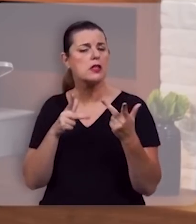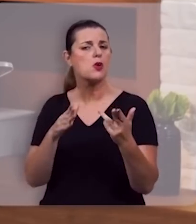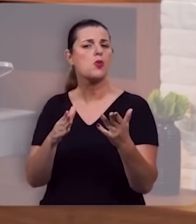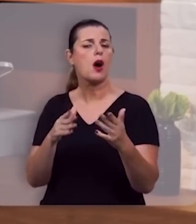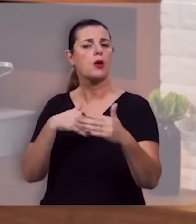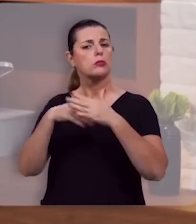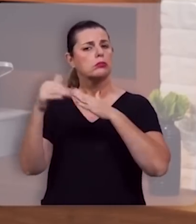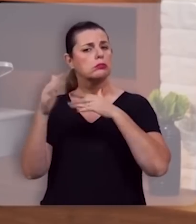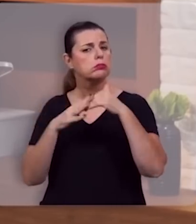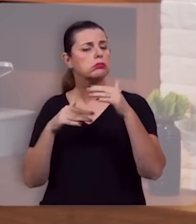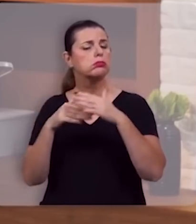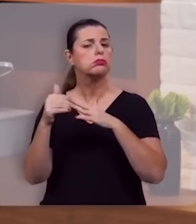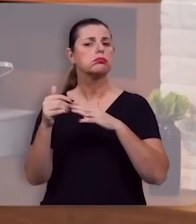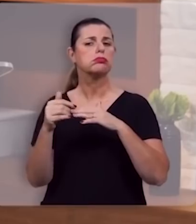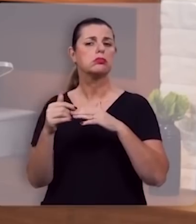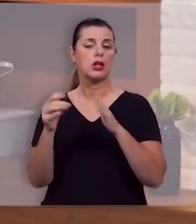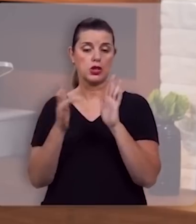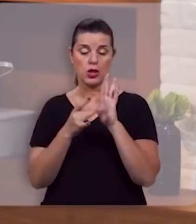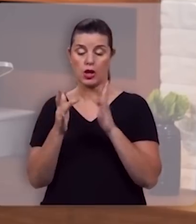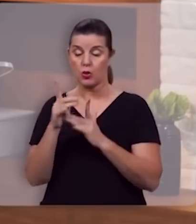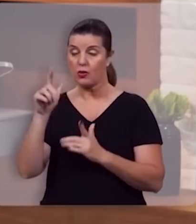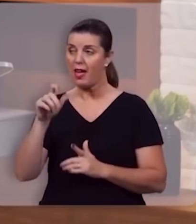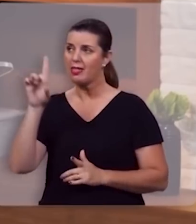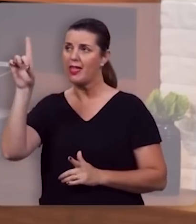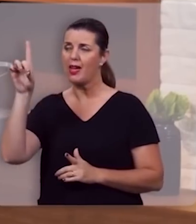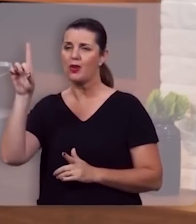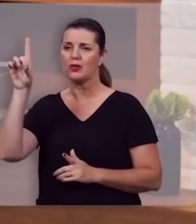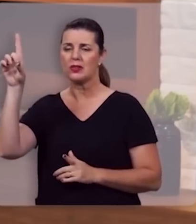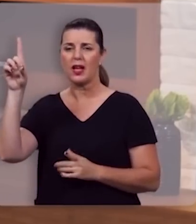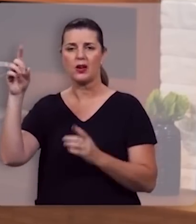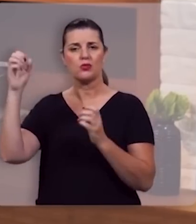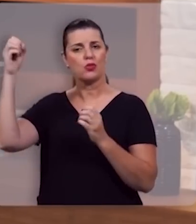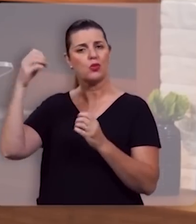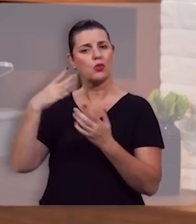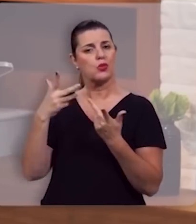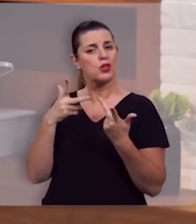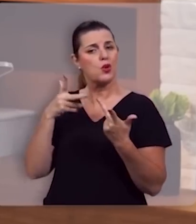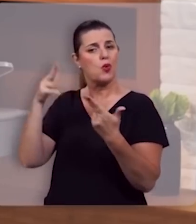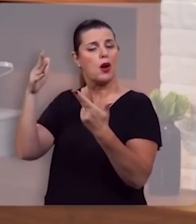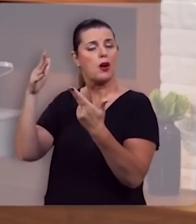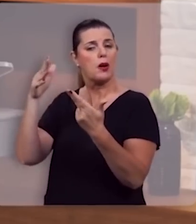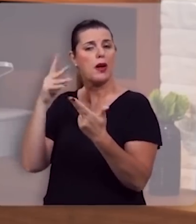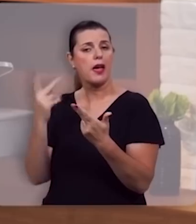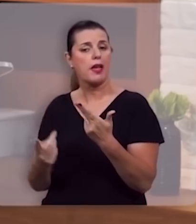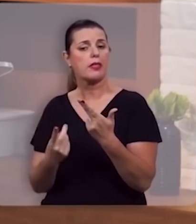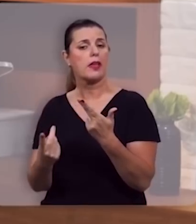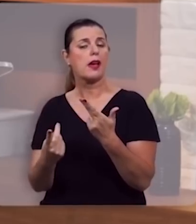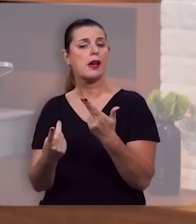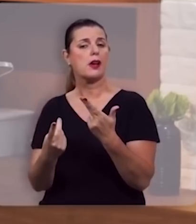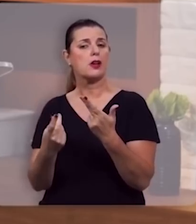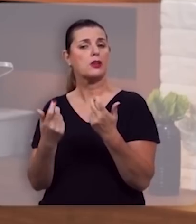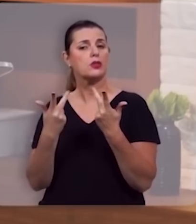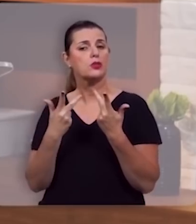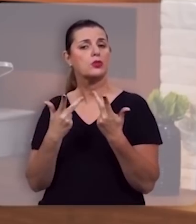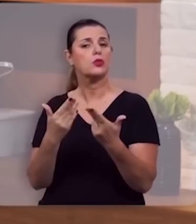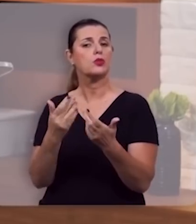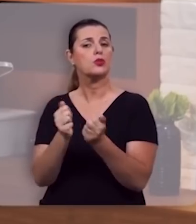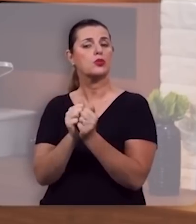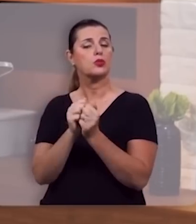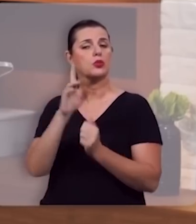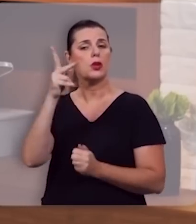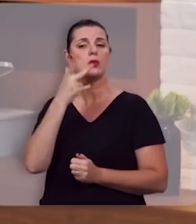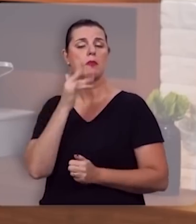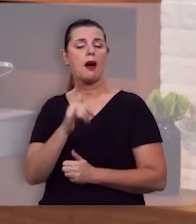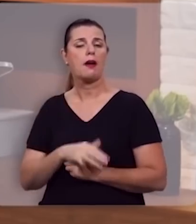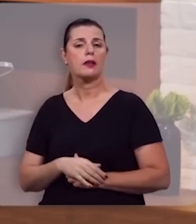obras jesus é deus de deus luz de luz coigual coeterno e consubstancial com o pai